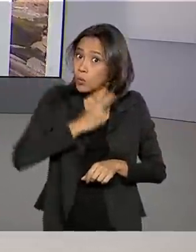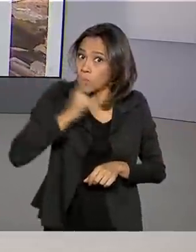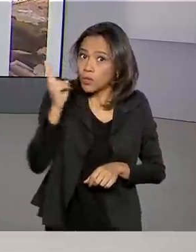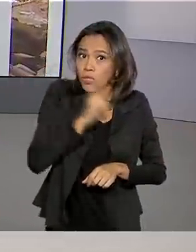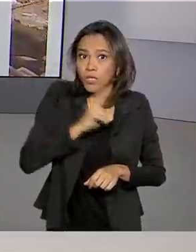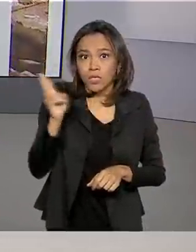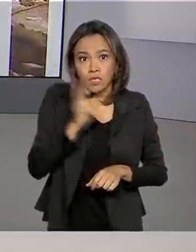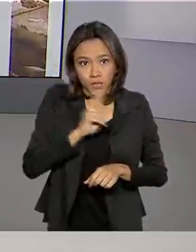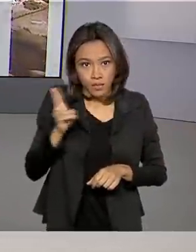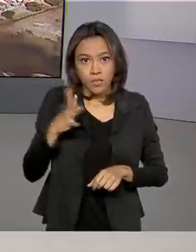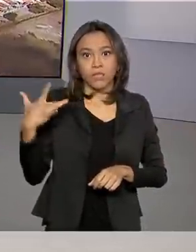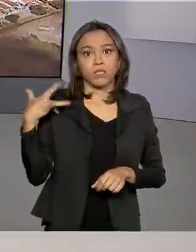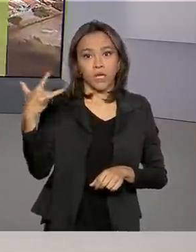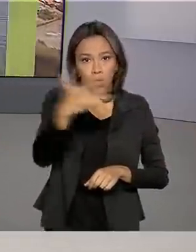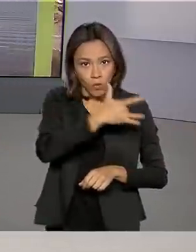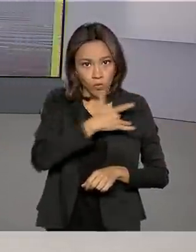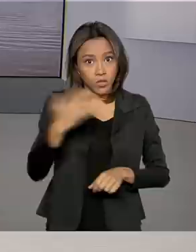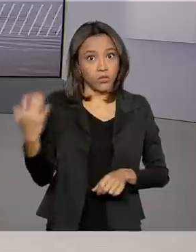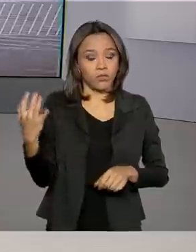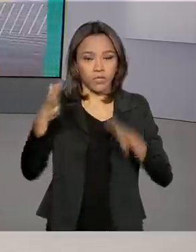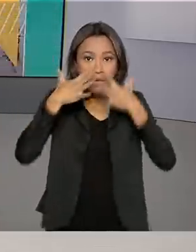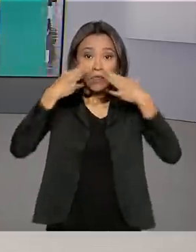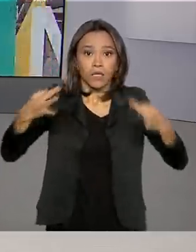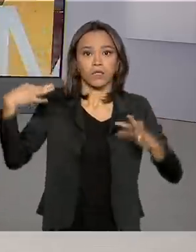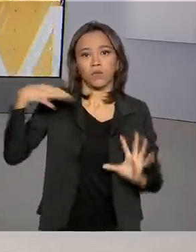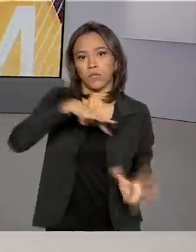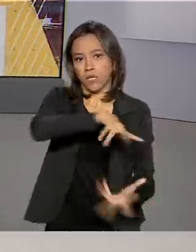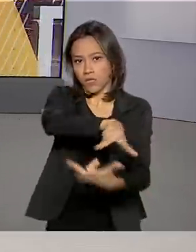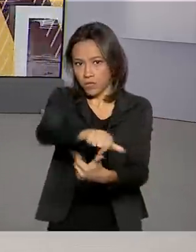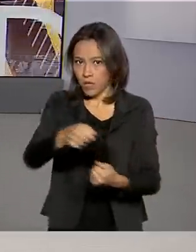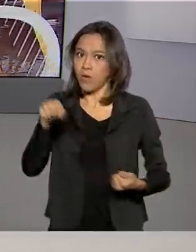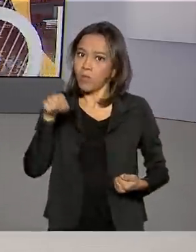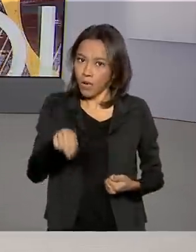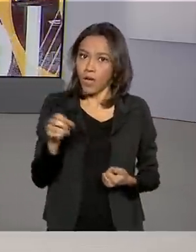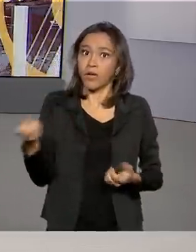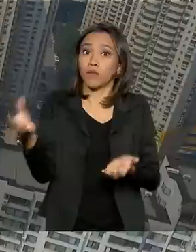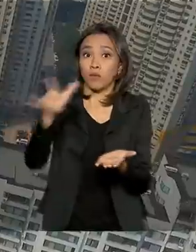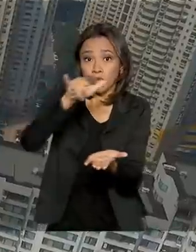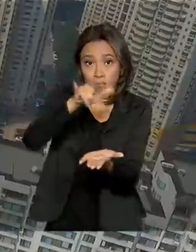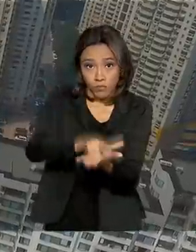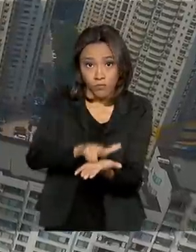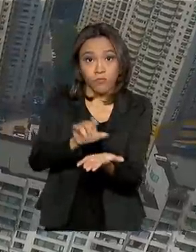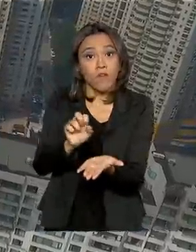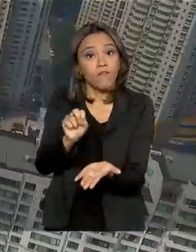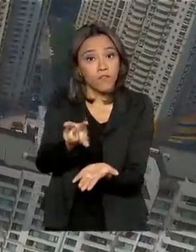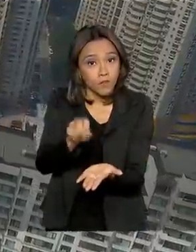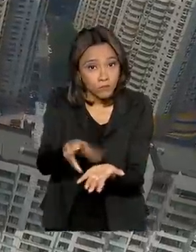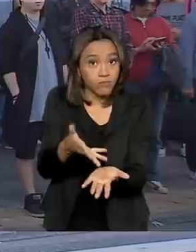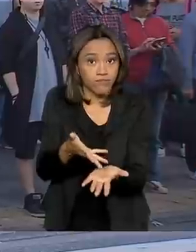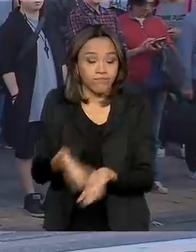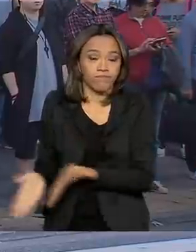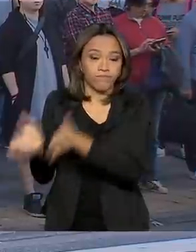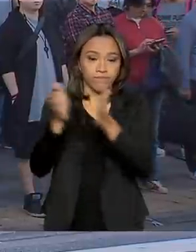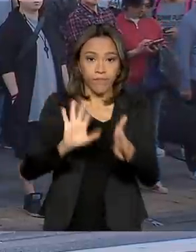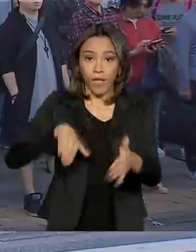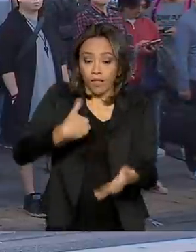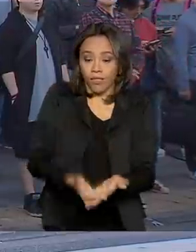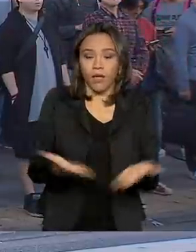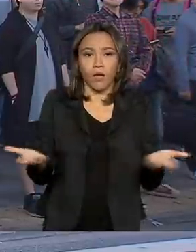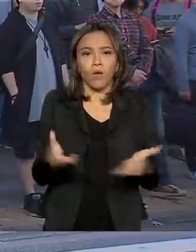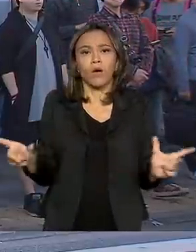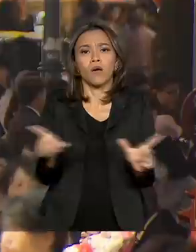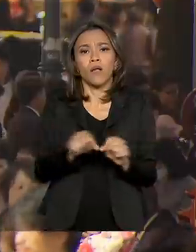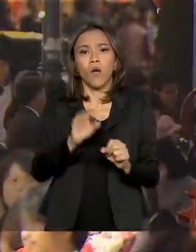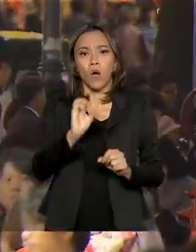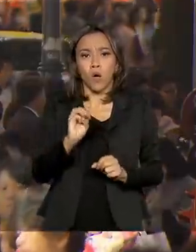pública de importância internacional para o novo coronavírus. Até agora, a Organização Mundial